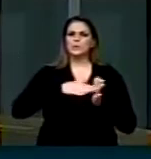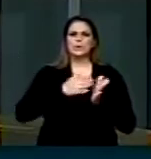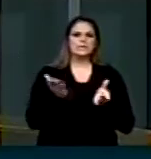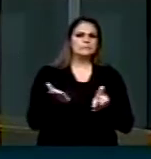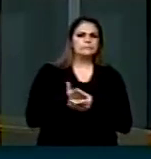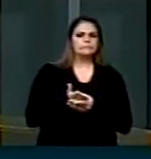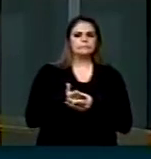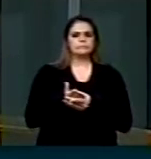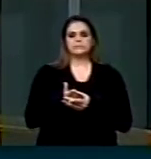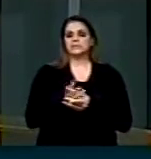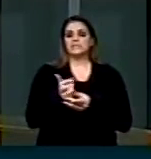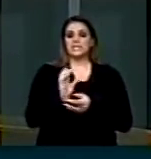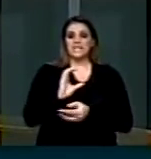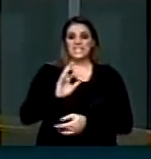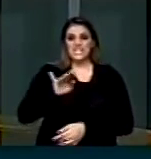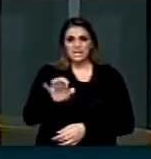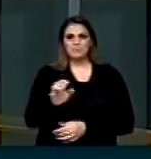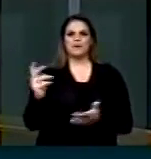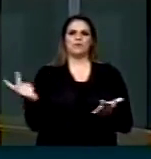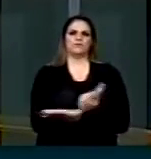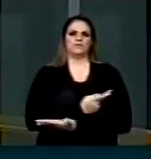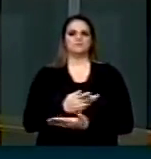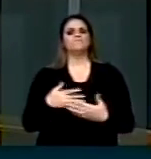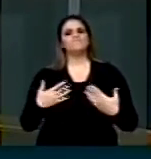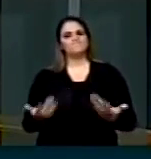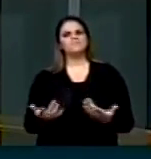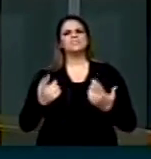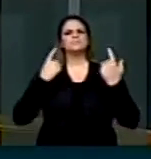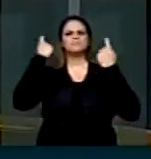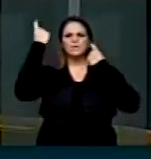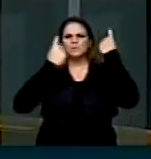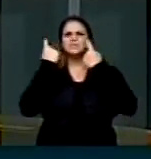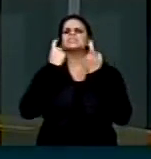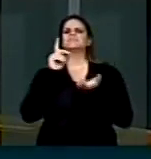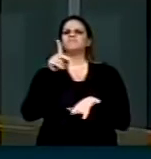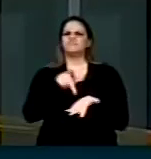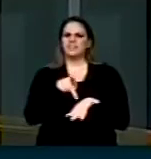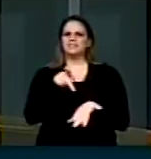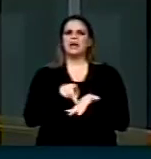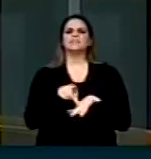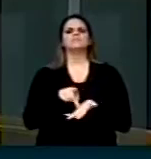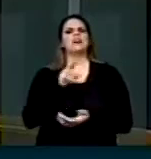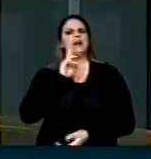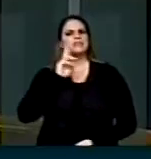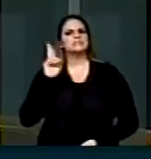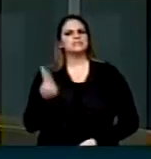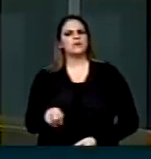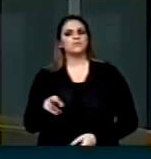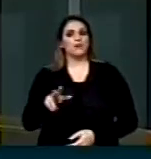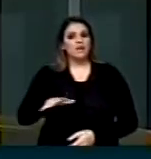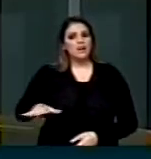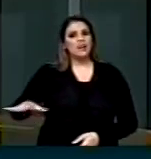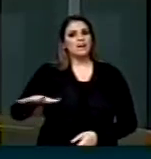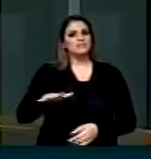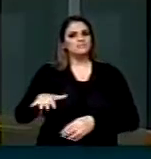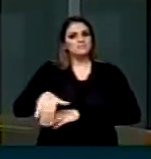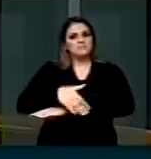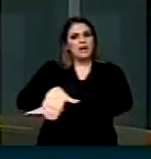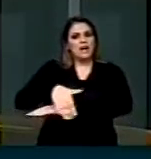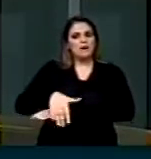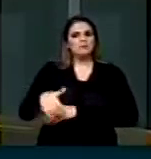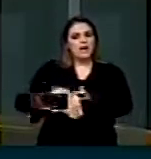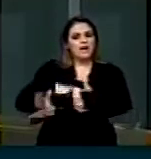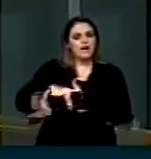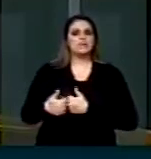cometidos. A preocupação faz todo o sentido quando analisamos a situação da região, que registrou